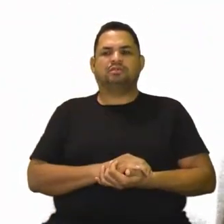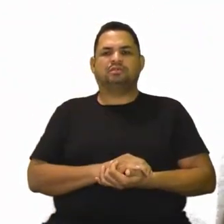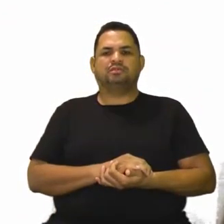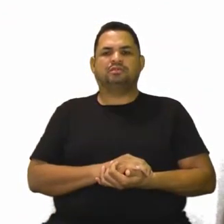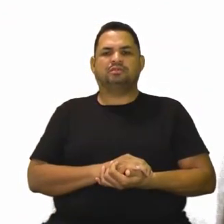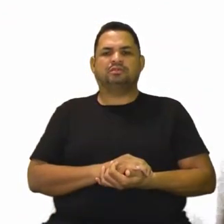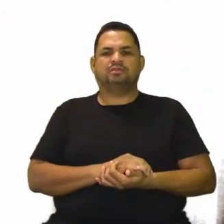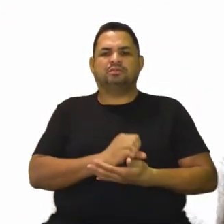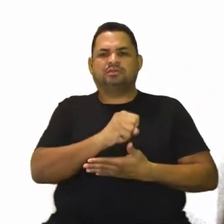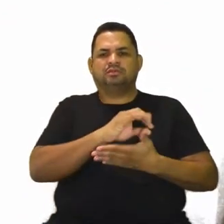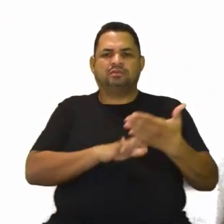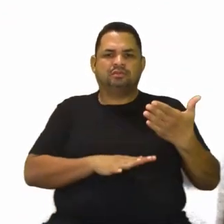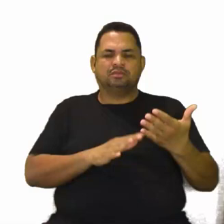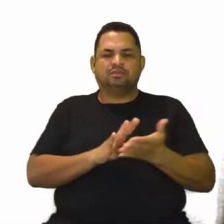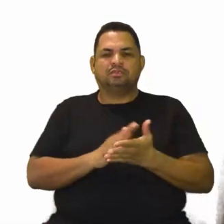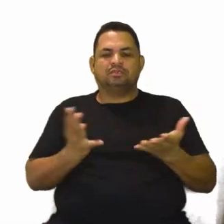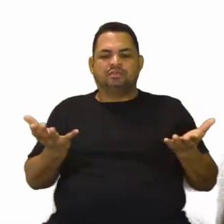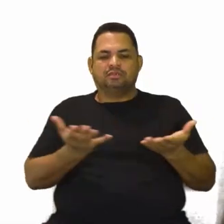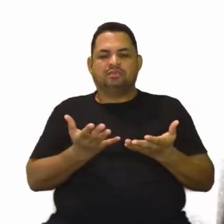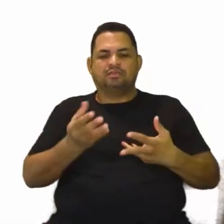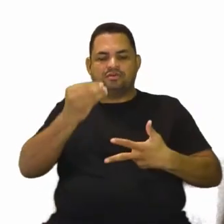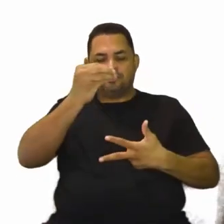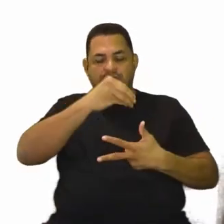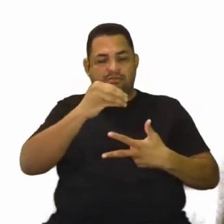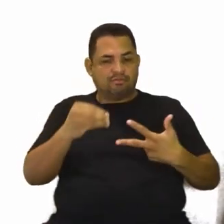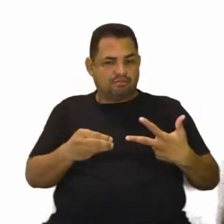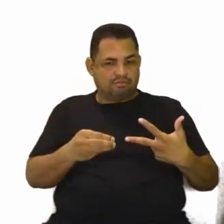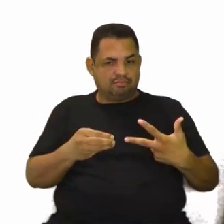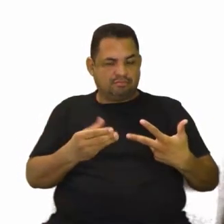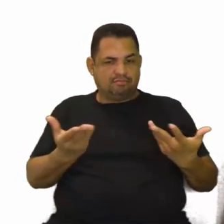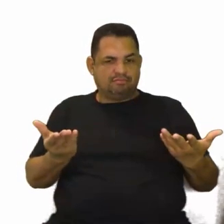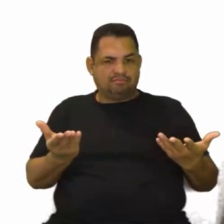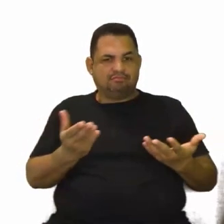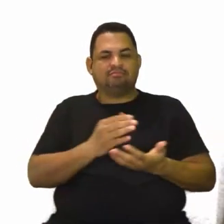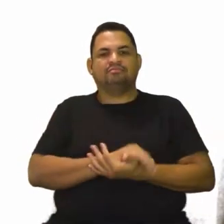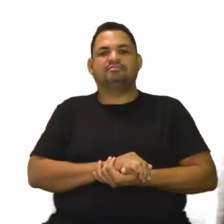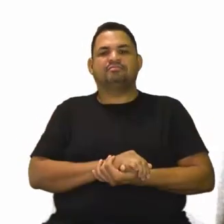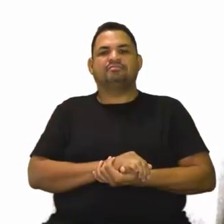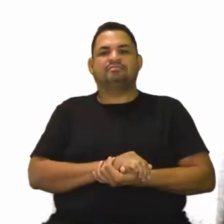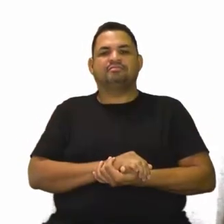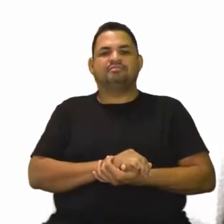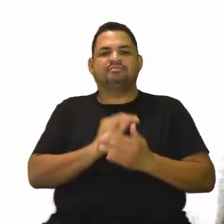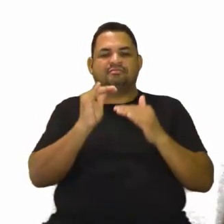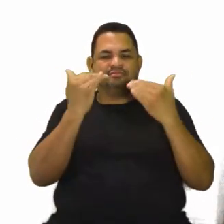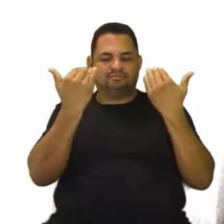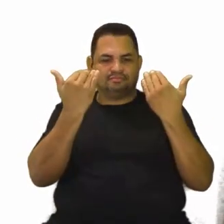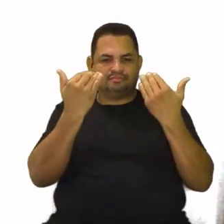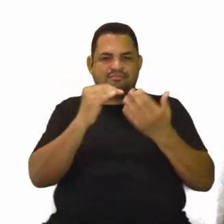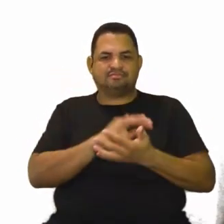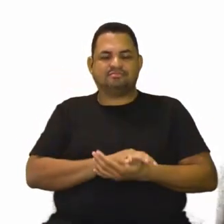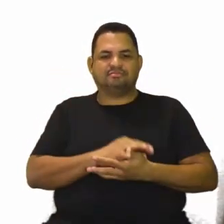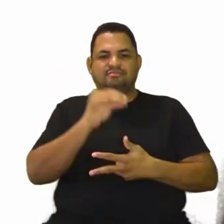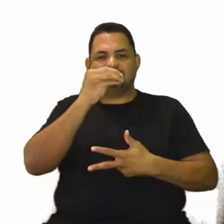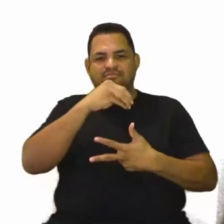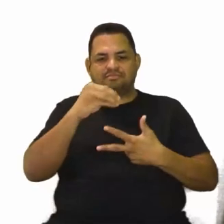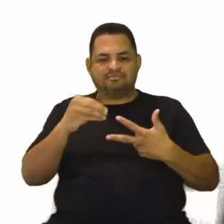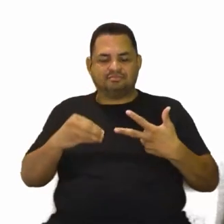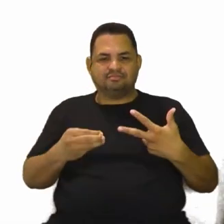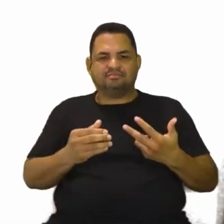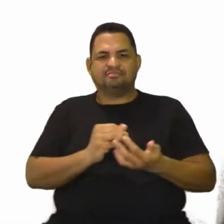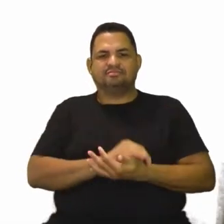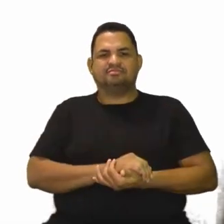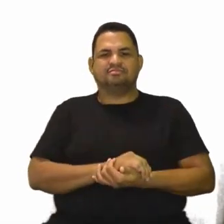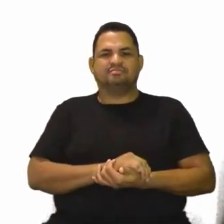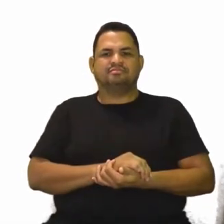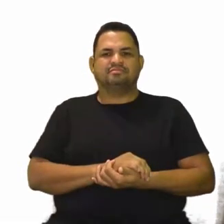Terceira questão. Ah, agora! Vamos para a questão do... Se liga! Se liga! Se liga